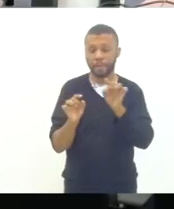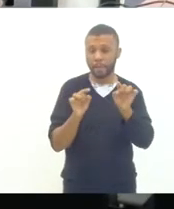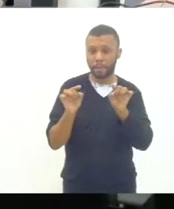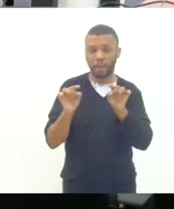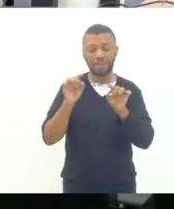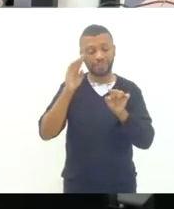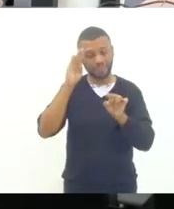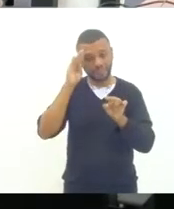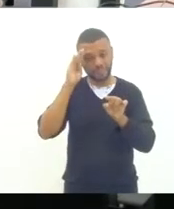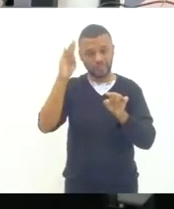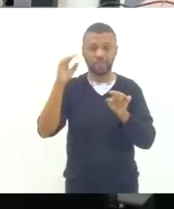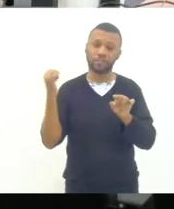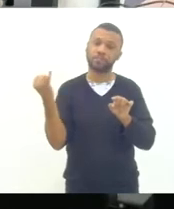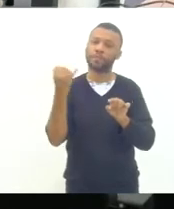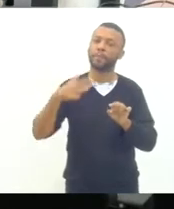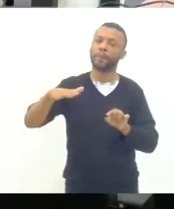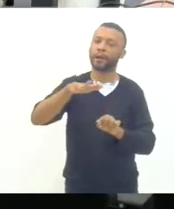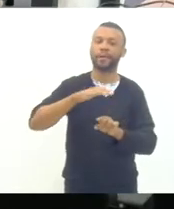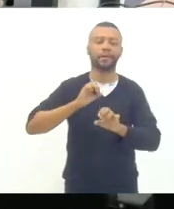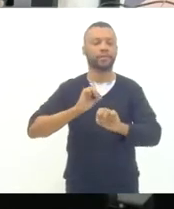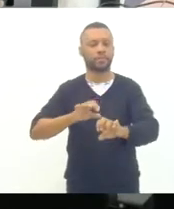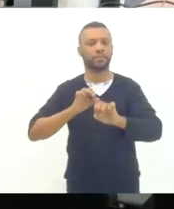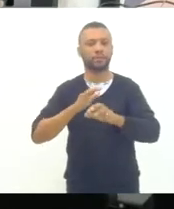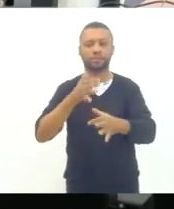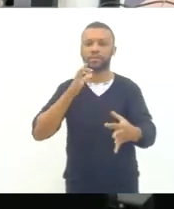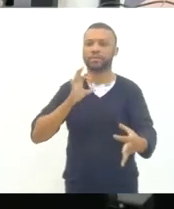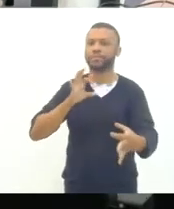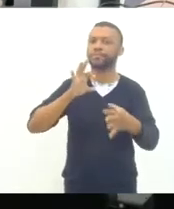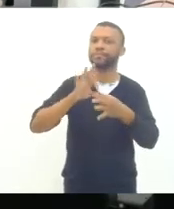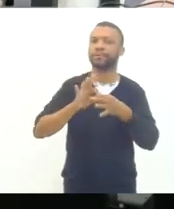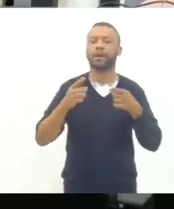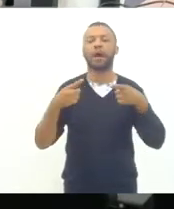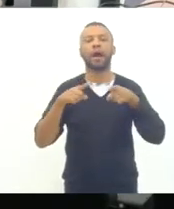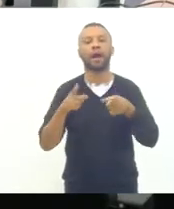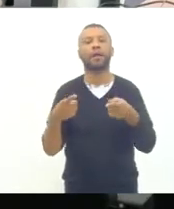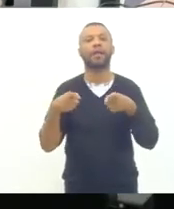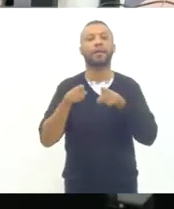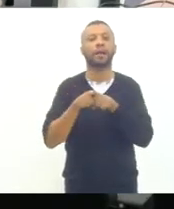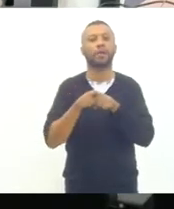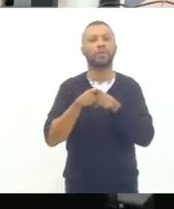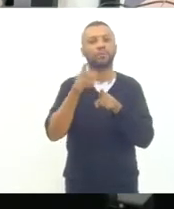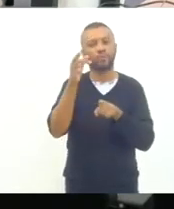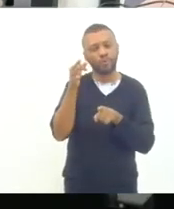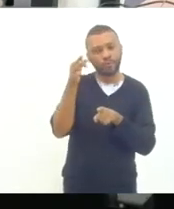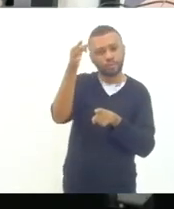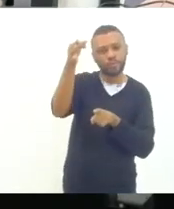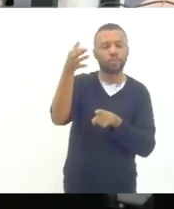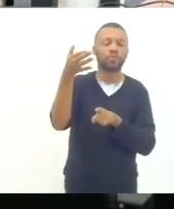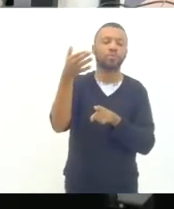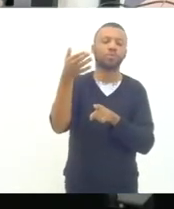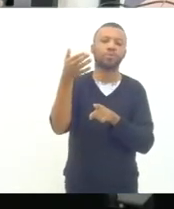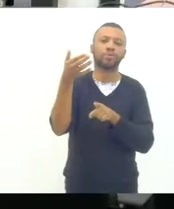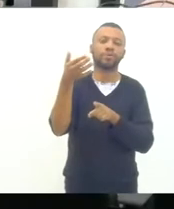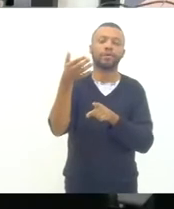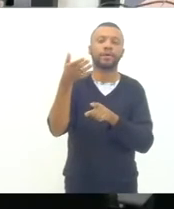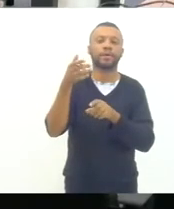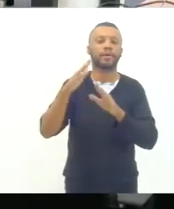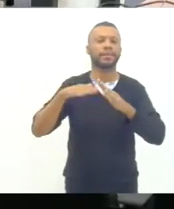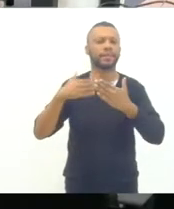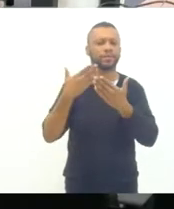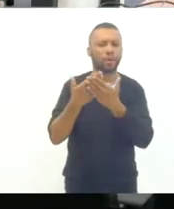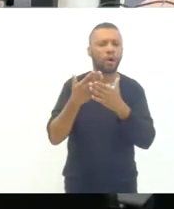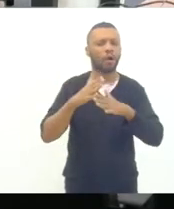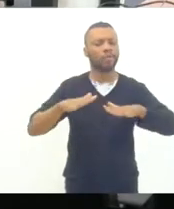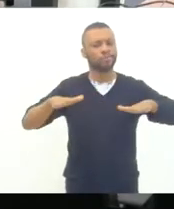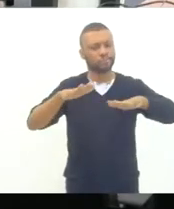estratégicos para a educação estejam diretamente alinhados com o futuro da organização. Outro tema